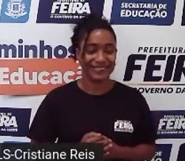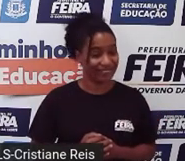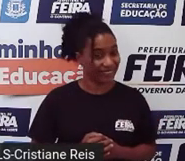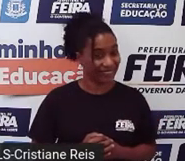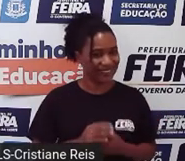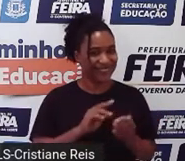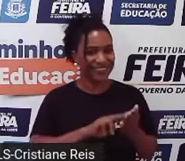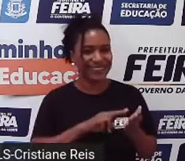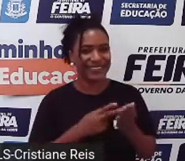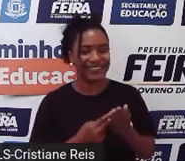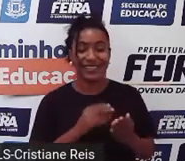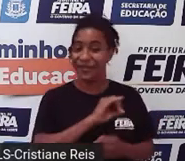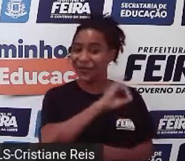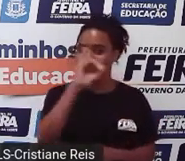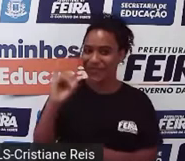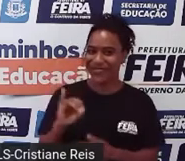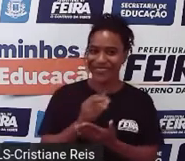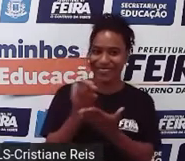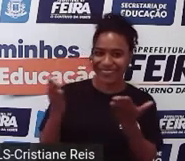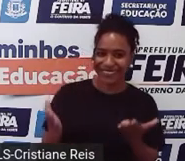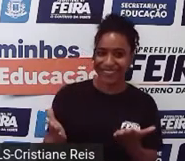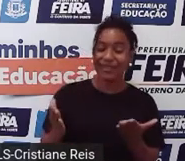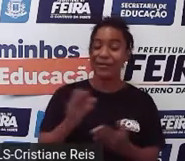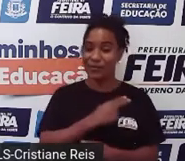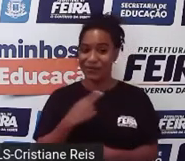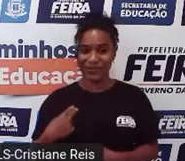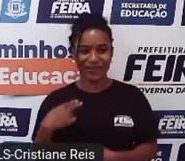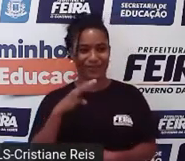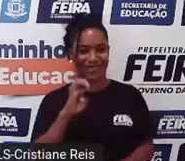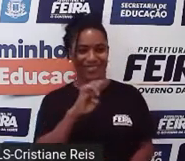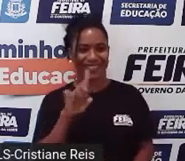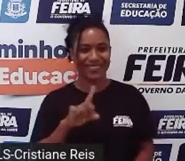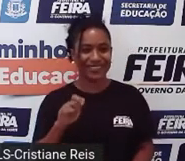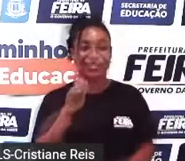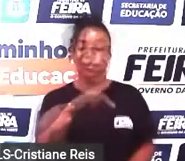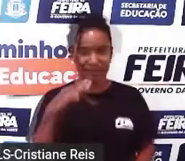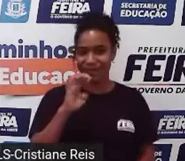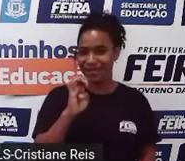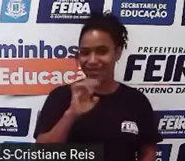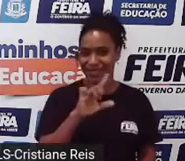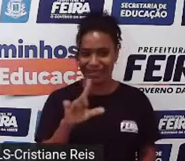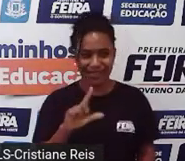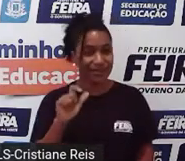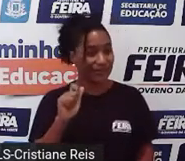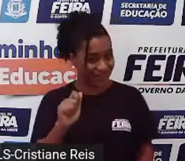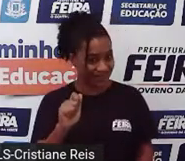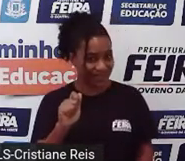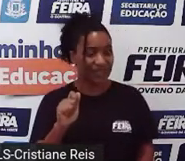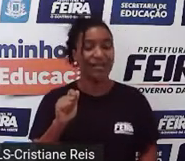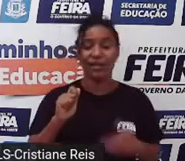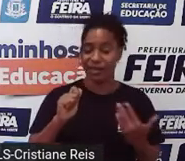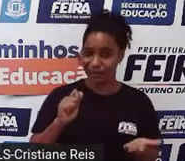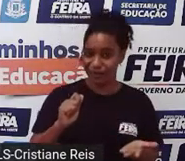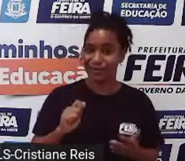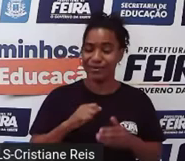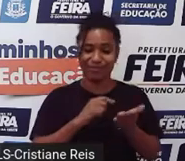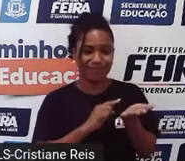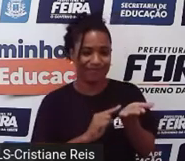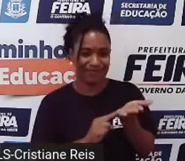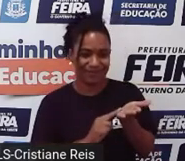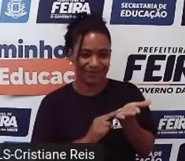Olá, estudantes! Eu sou a Elza Silva, sua professora de inglês. Sou parda, tenho cabelos